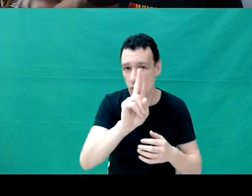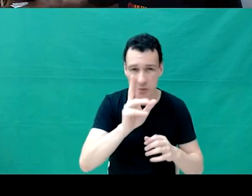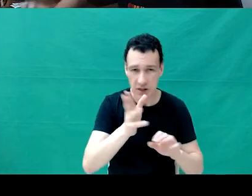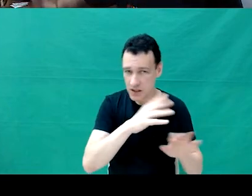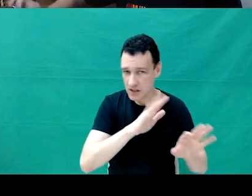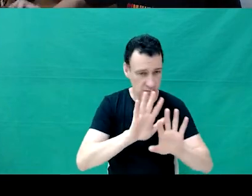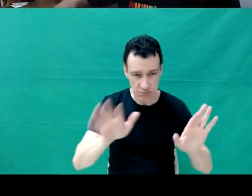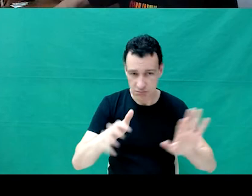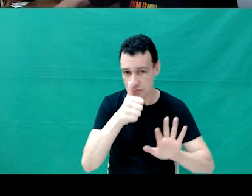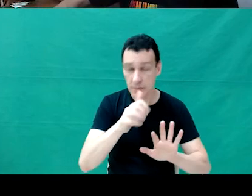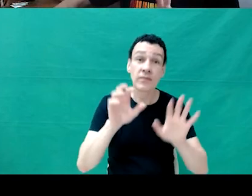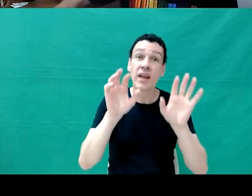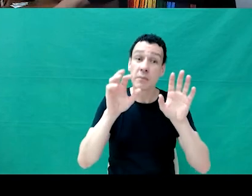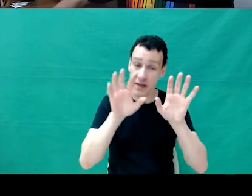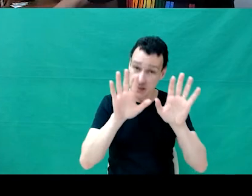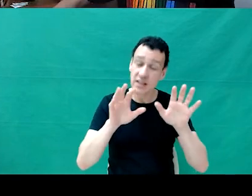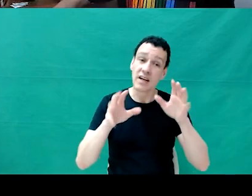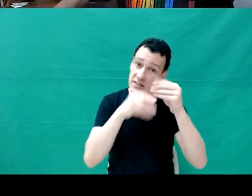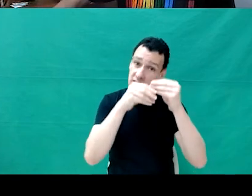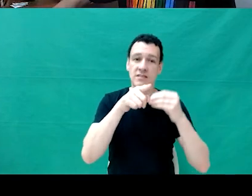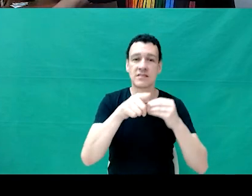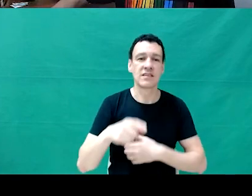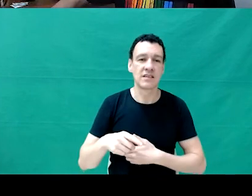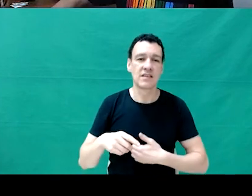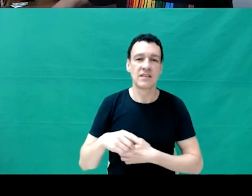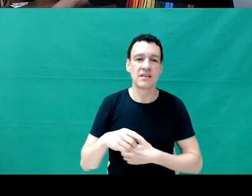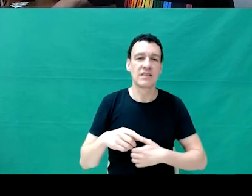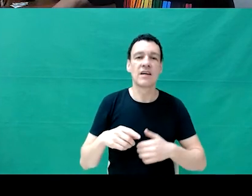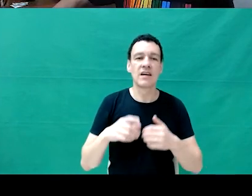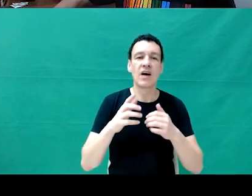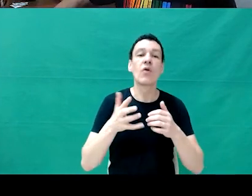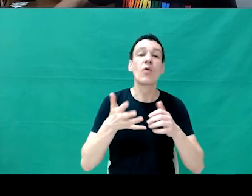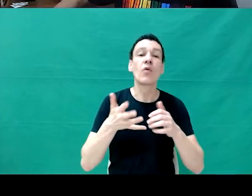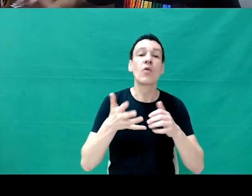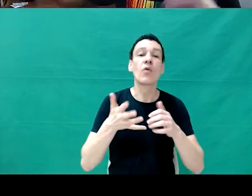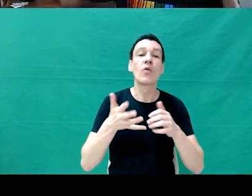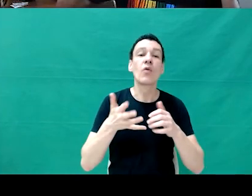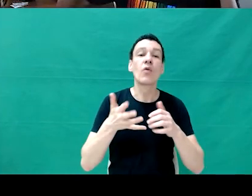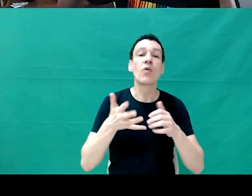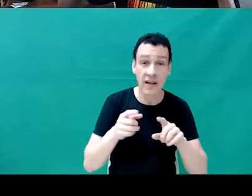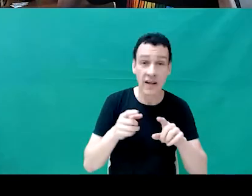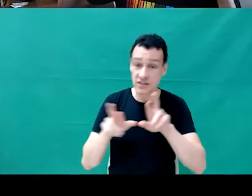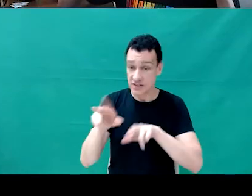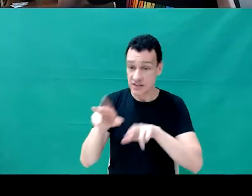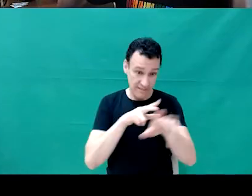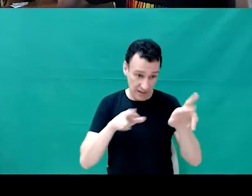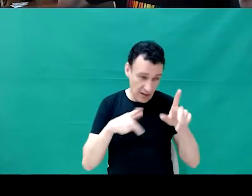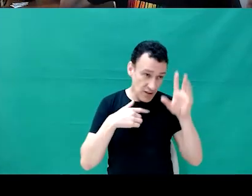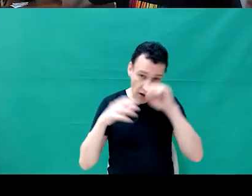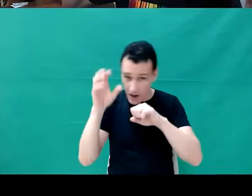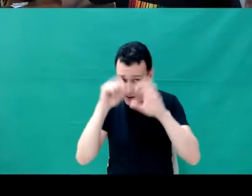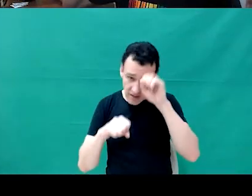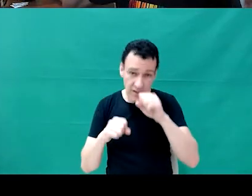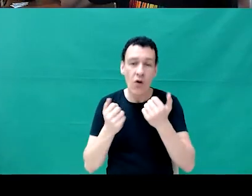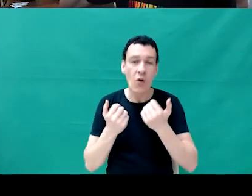quando se aprende com as diferenças e não com as igualdades. E é sobre isso, sobre como a gente, convivendo